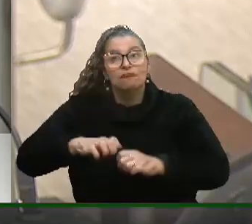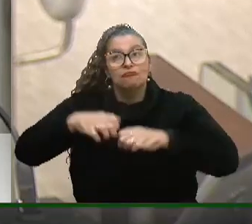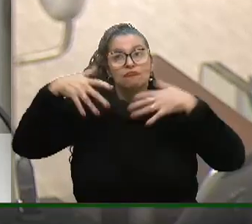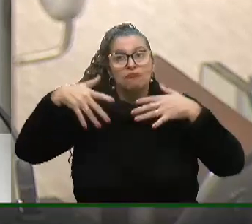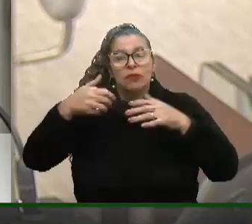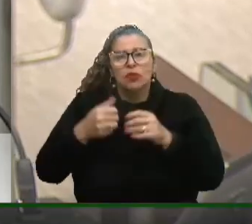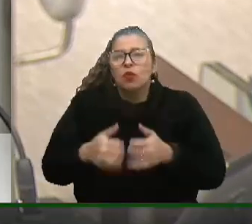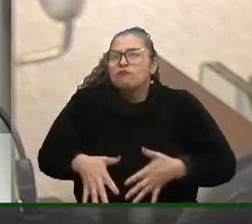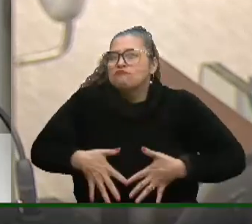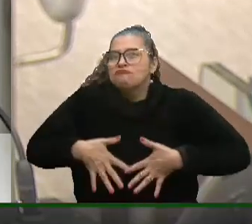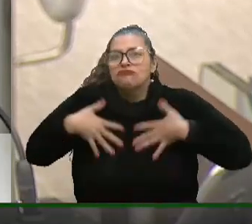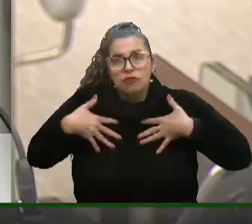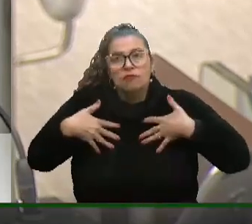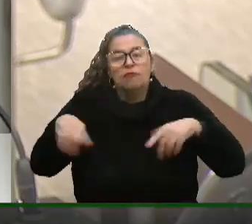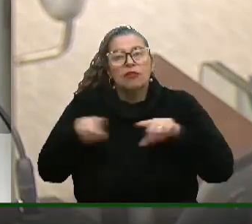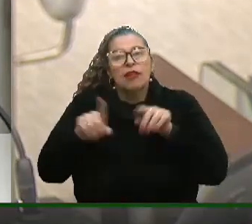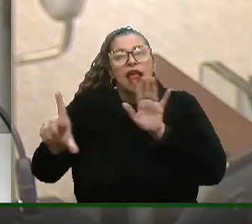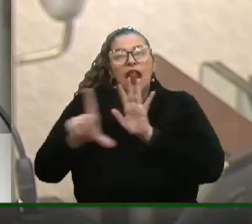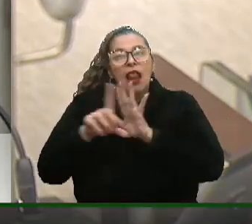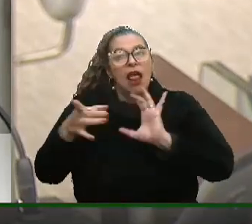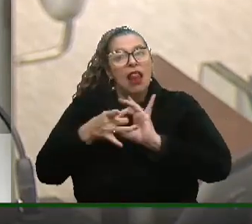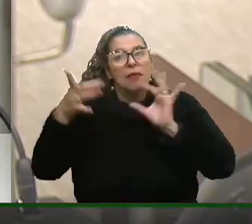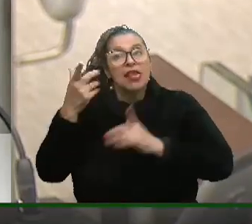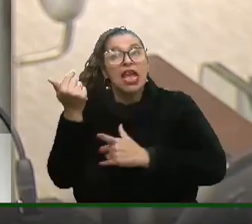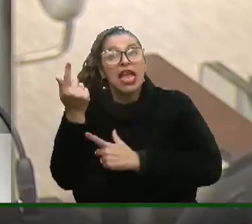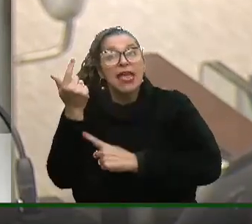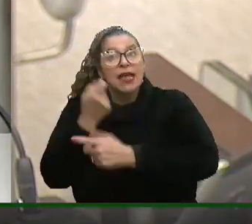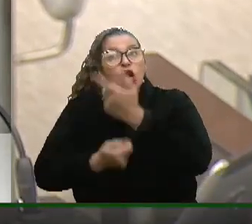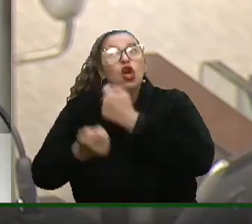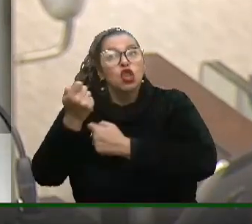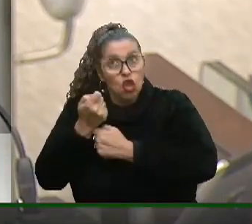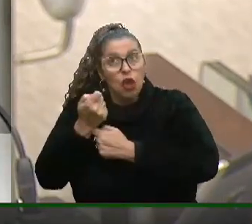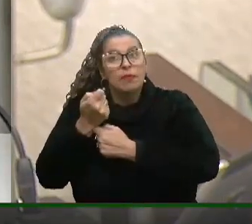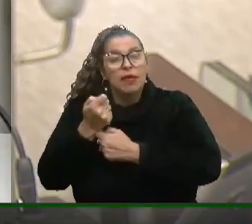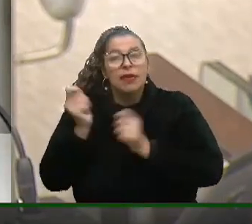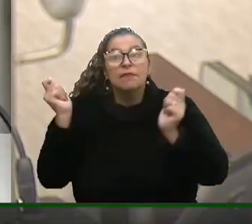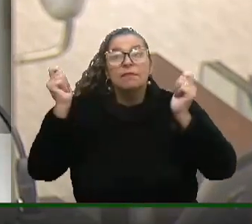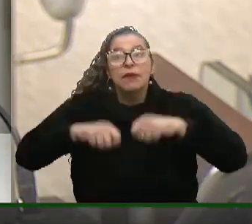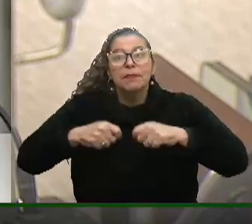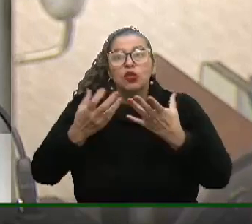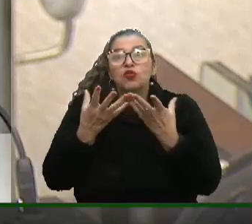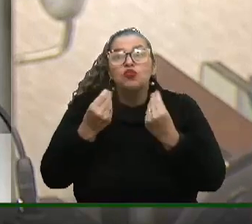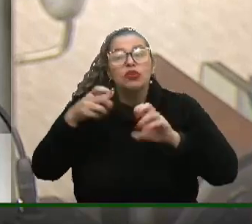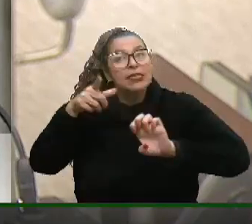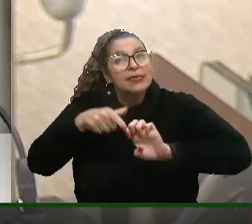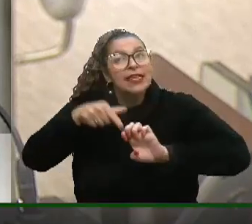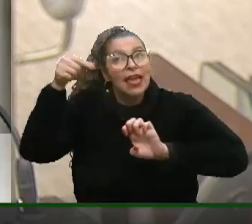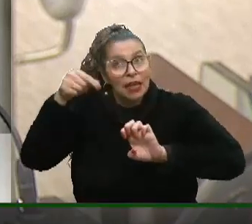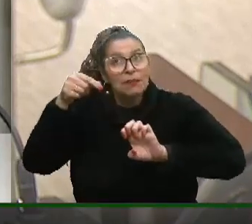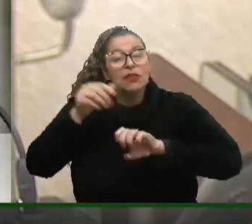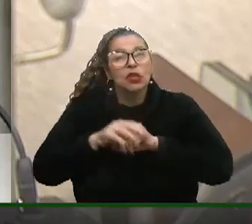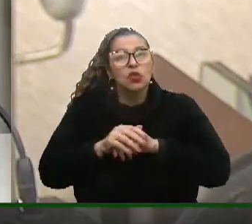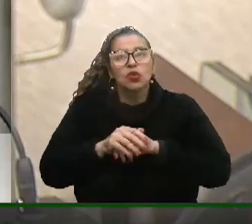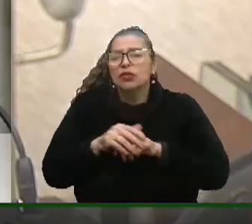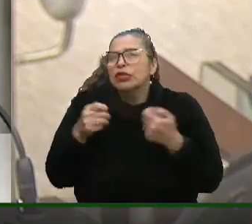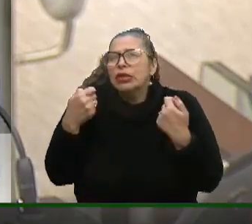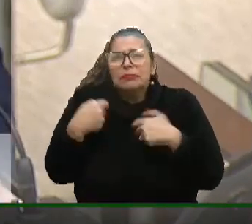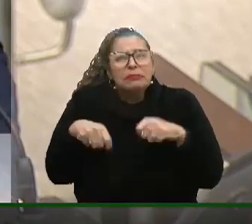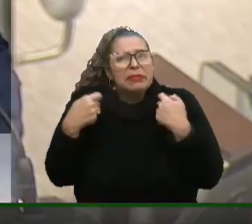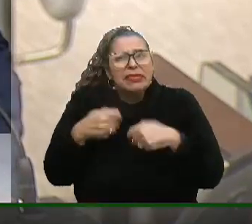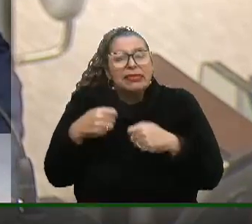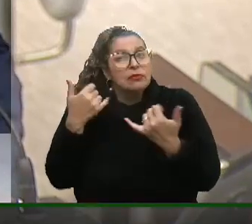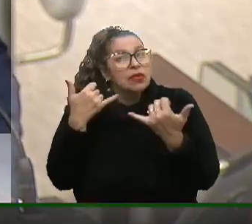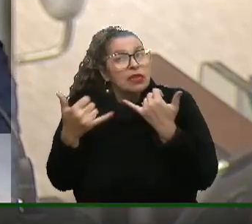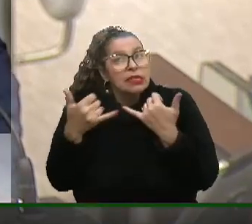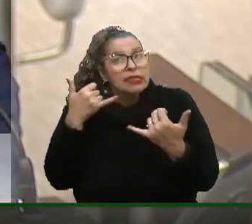com muito orgulho, fui autor da Lei da Liberdade Econômica, que permitiu que muitos empreendedores não precisem, por